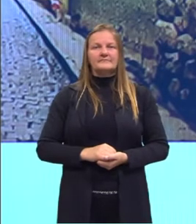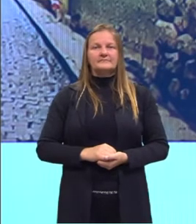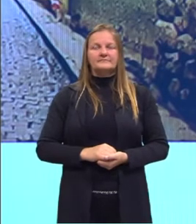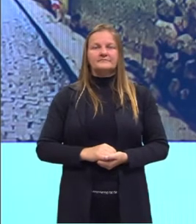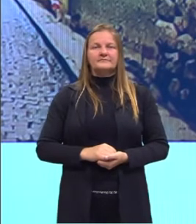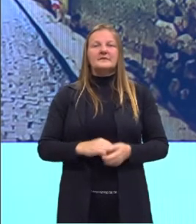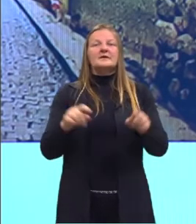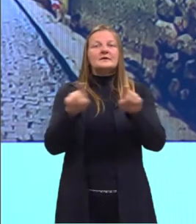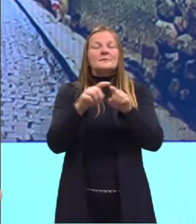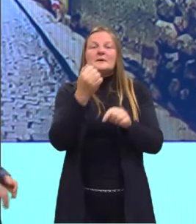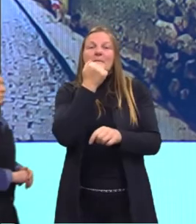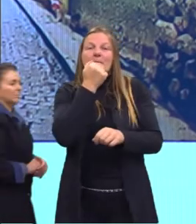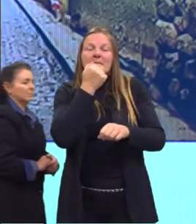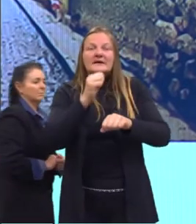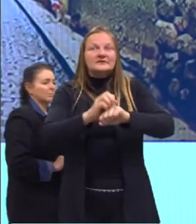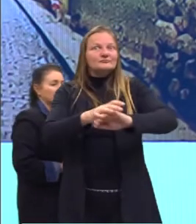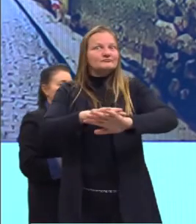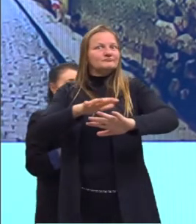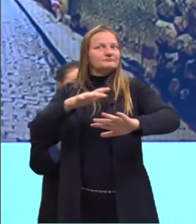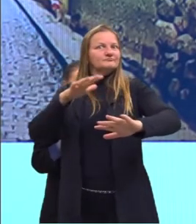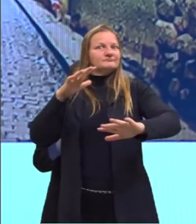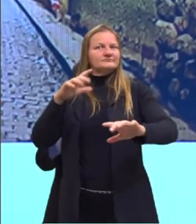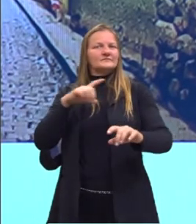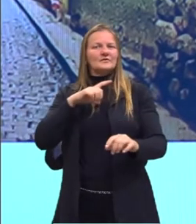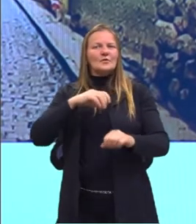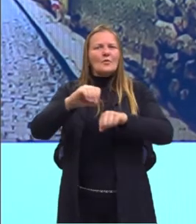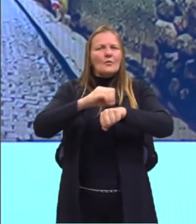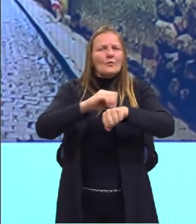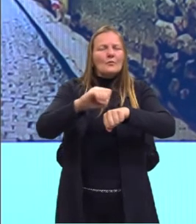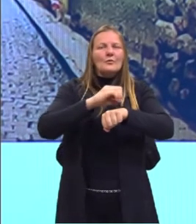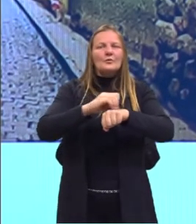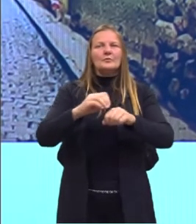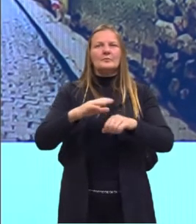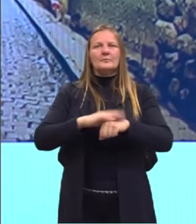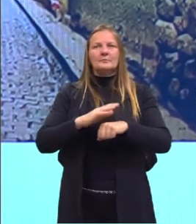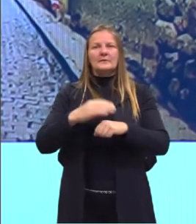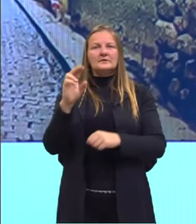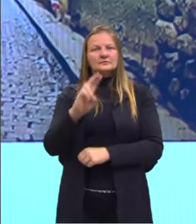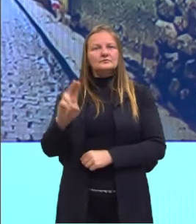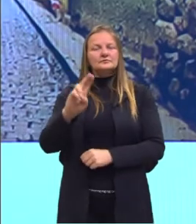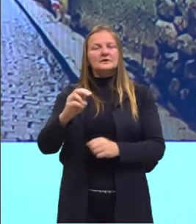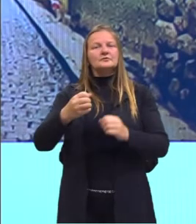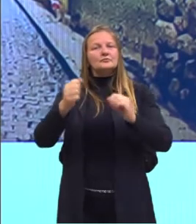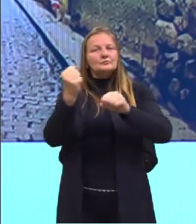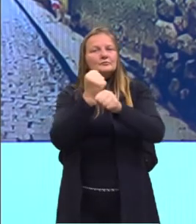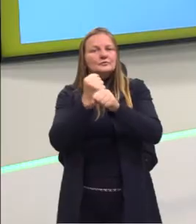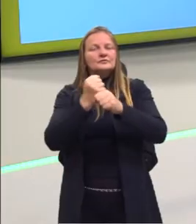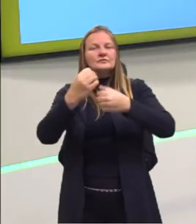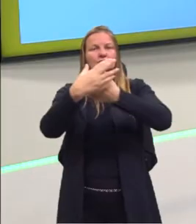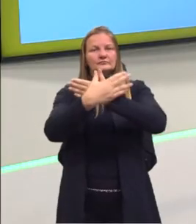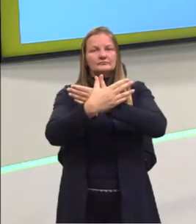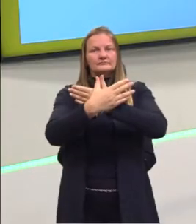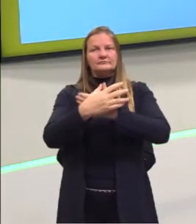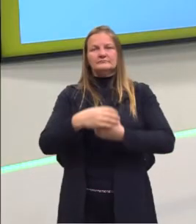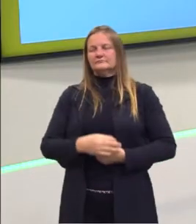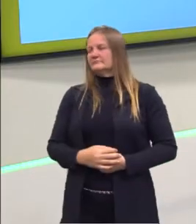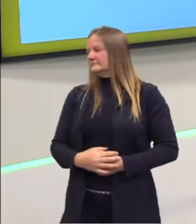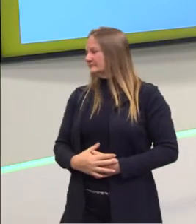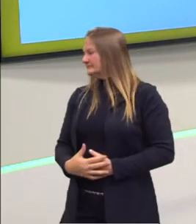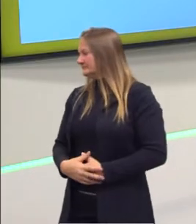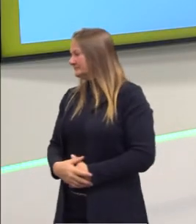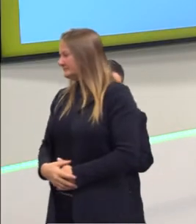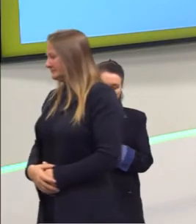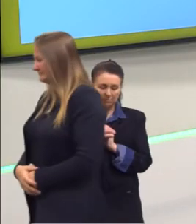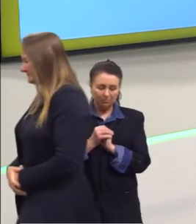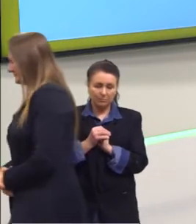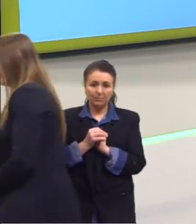e as pedras preciosas, sobretudo o ouro, era o material utilizado na produção de escultura, sendo que o que